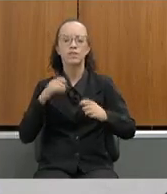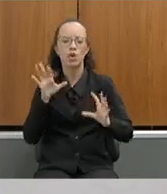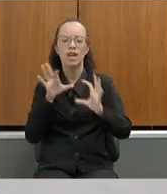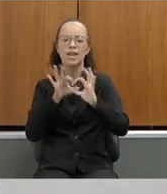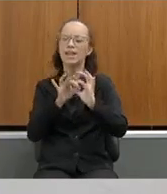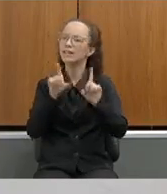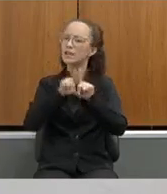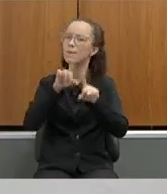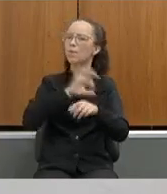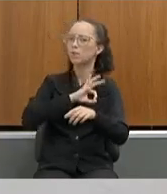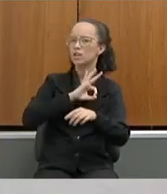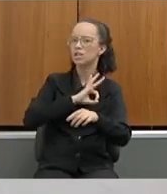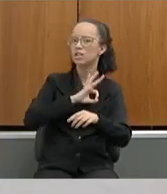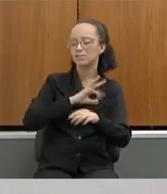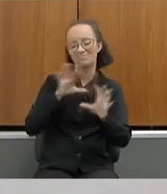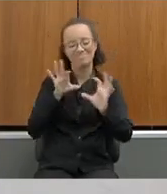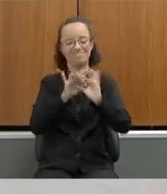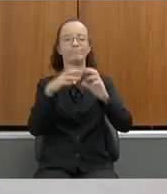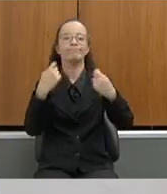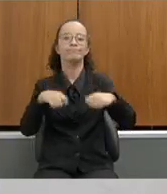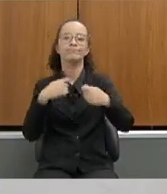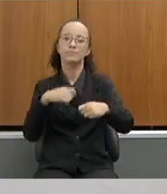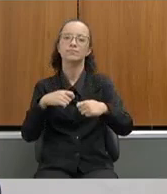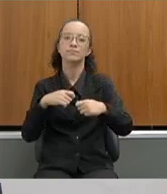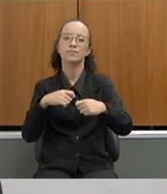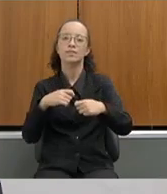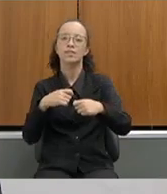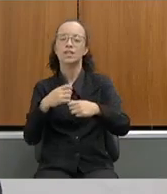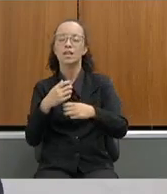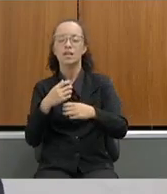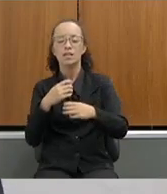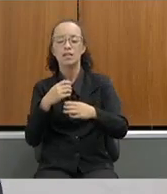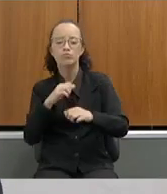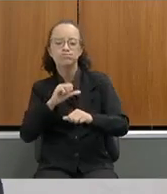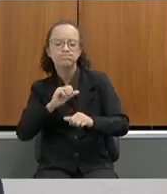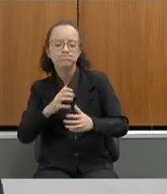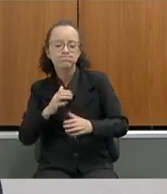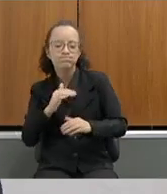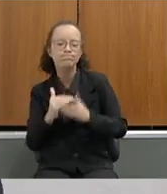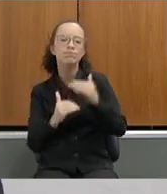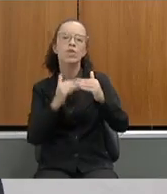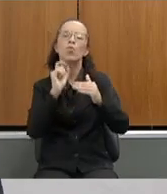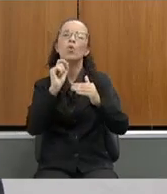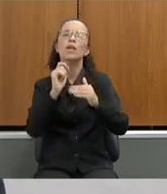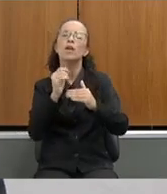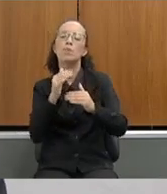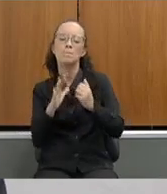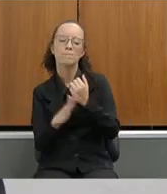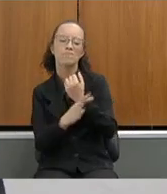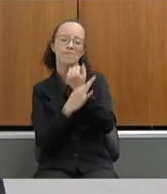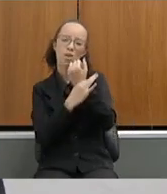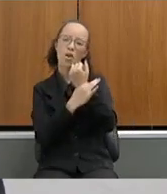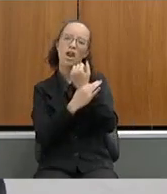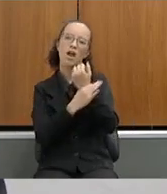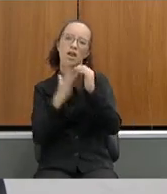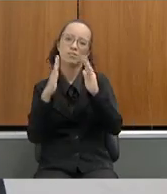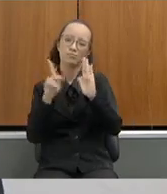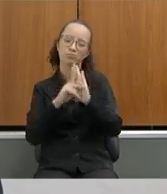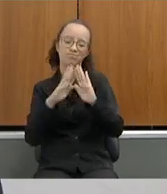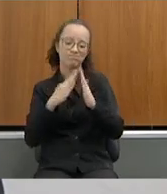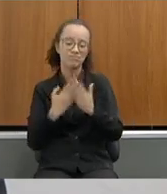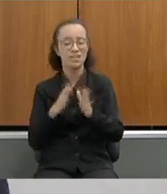polícia militar que possa ser feita uma boa segurança nas escolas e, talvez, Igor,